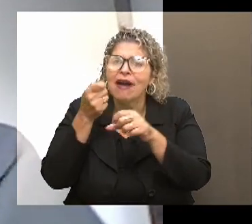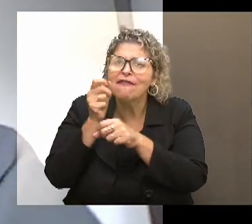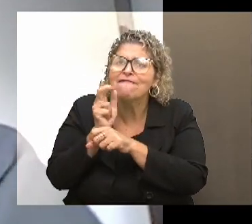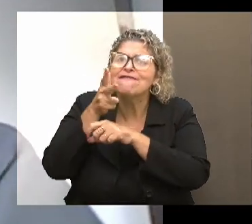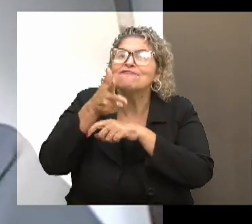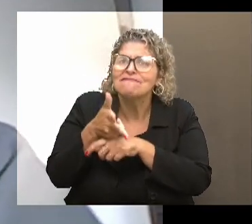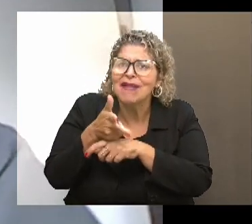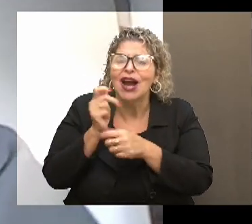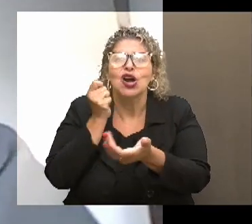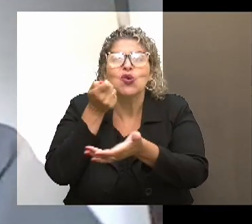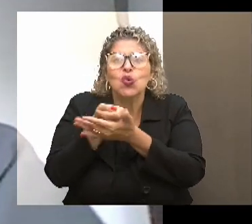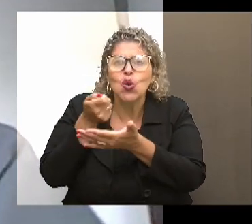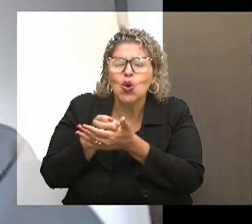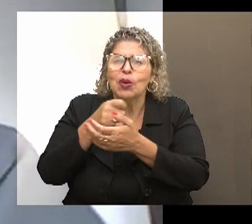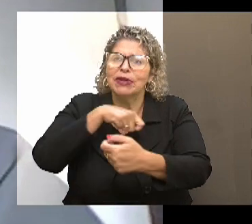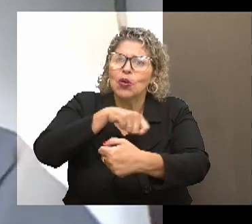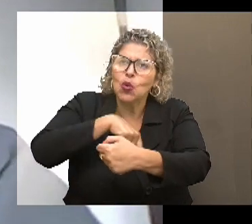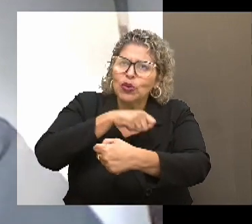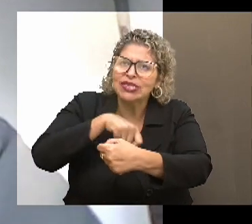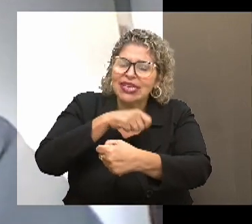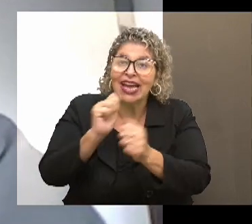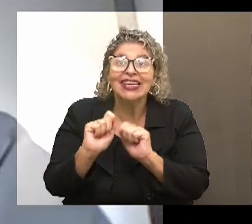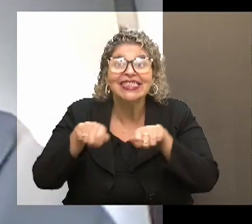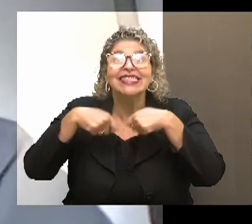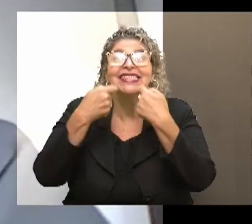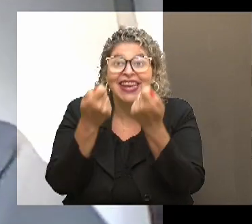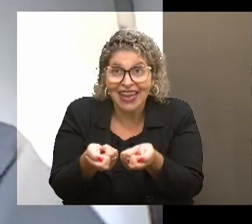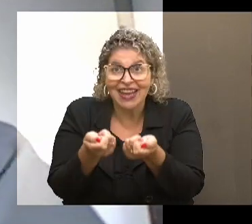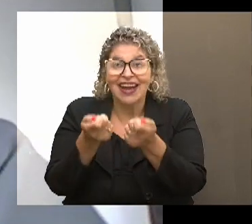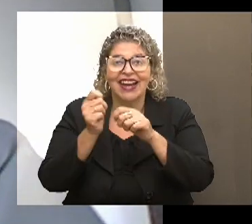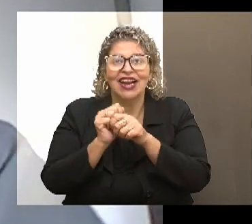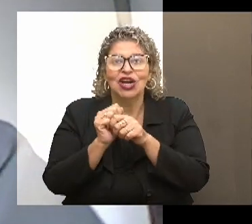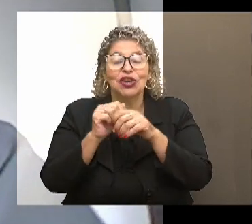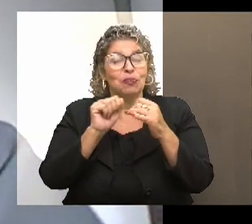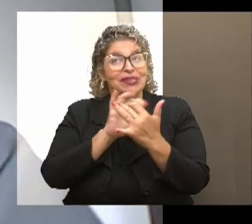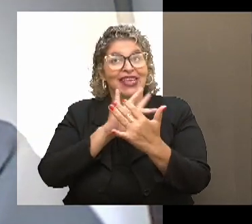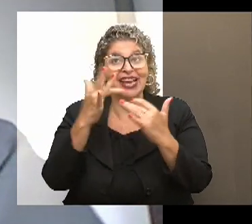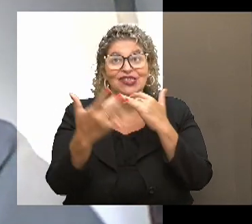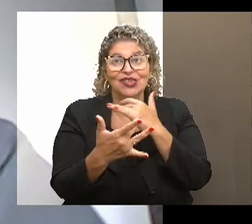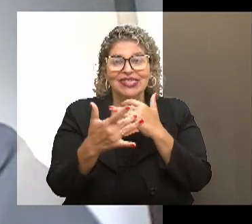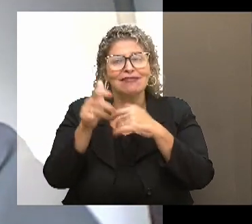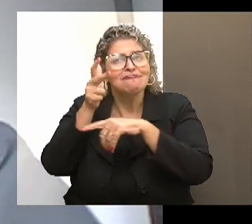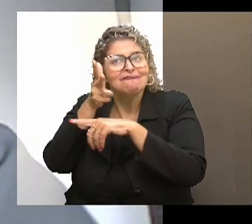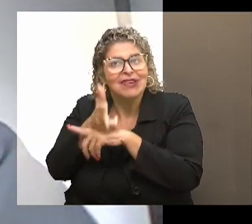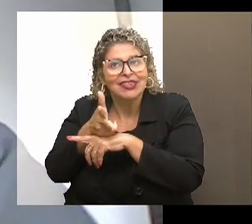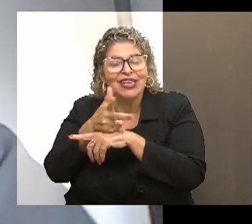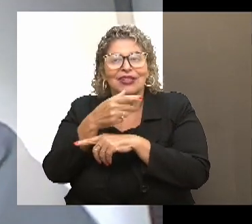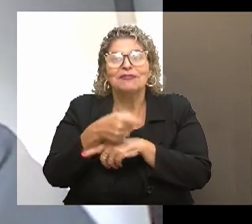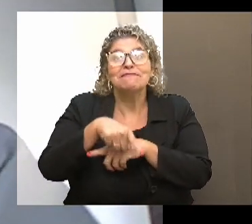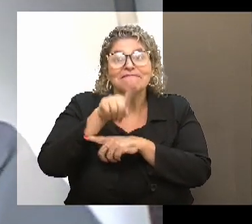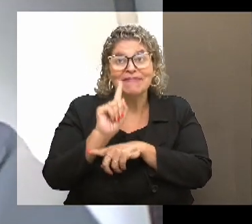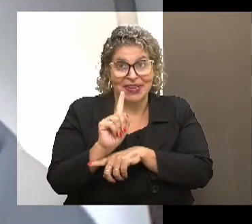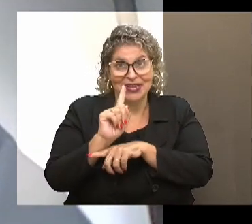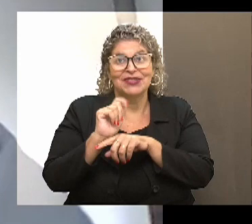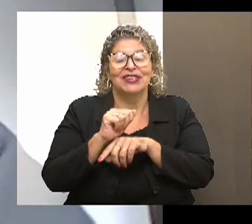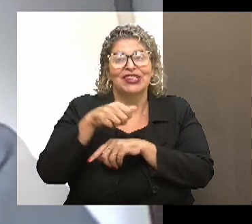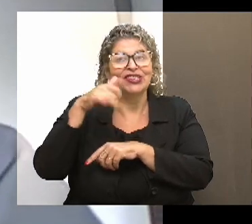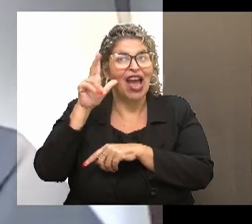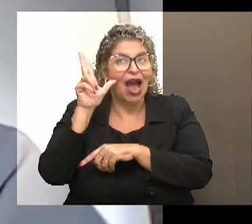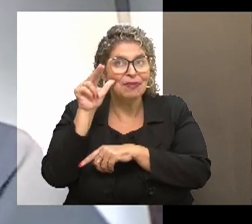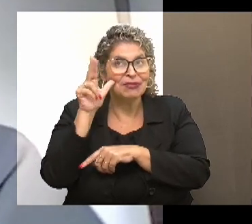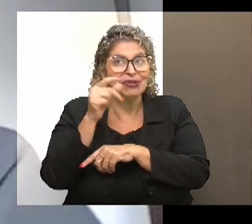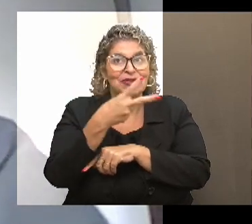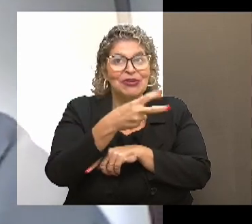alimentos, de cozinhar e depois de entregar. Postei isso nas redes sociais em 1º de abril de 2020, apesar de ser o dia da